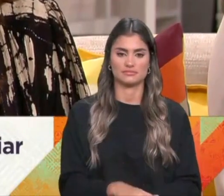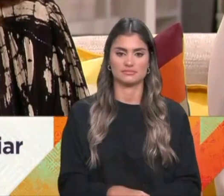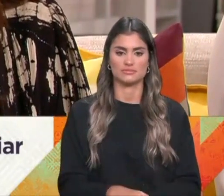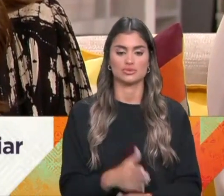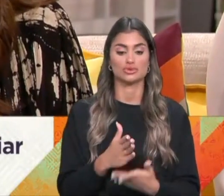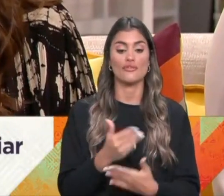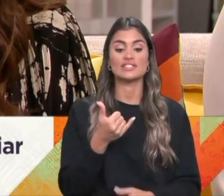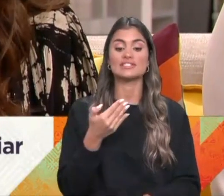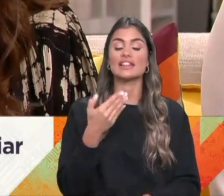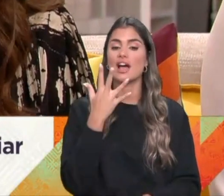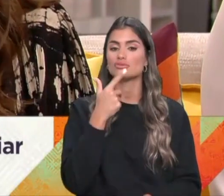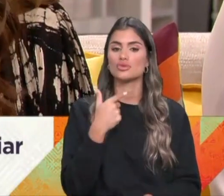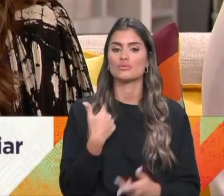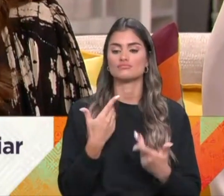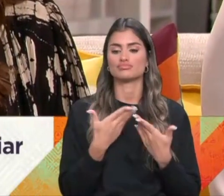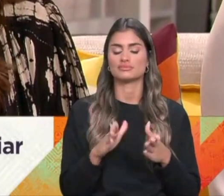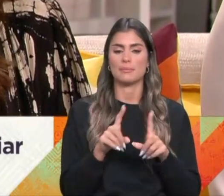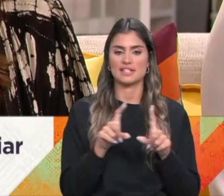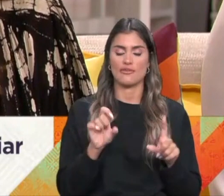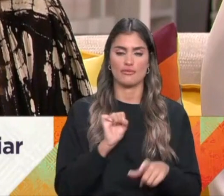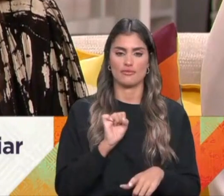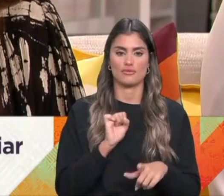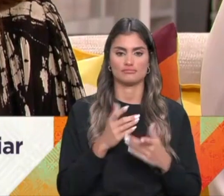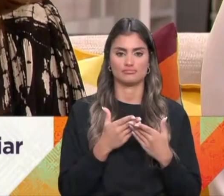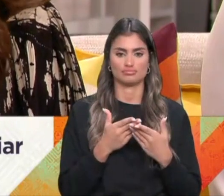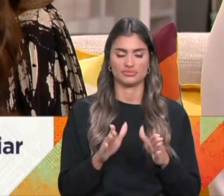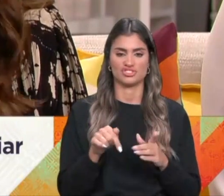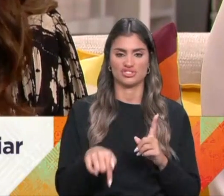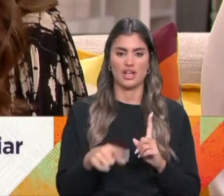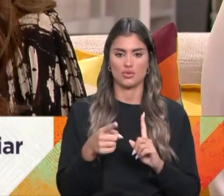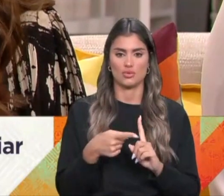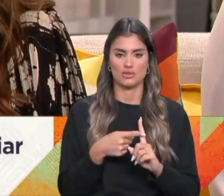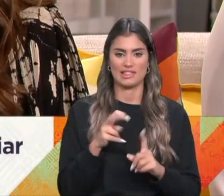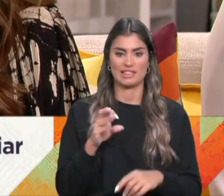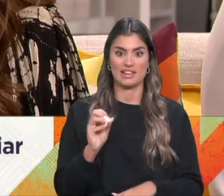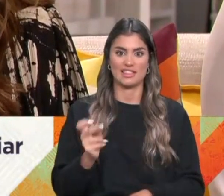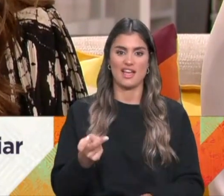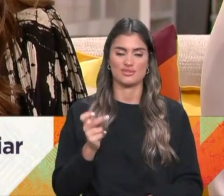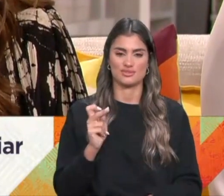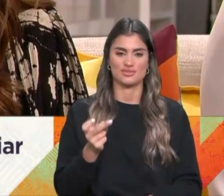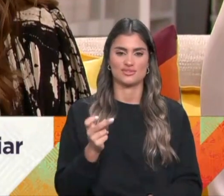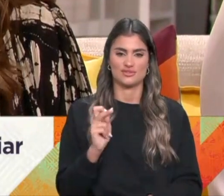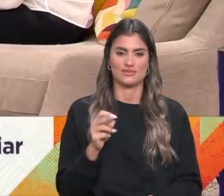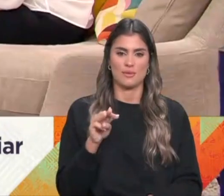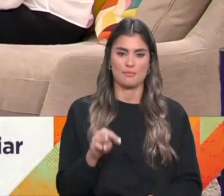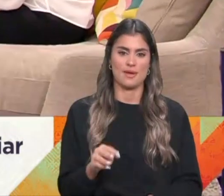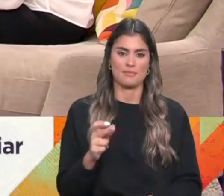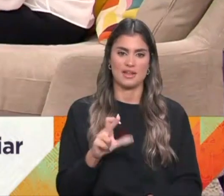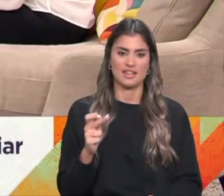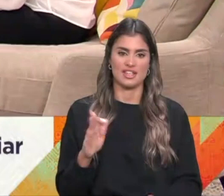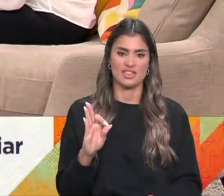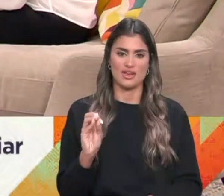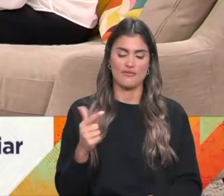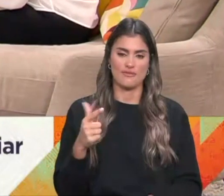27 anos, abri a minha própria empresa. A empresa faz este ano 30 anos. Foi uma Maria da Fonte. Muito bem. Muito